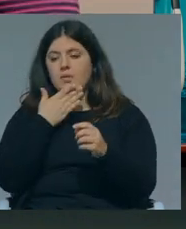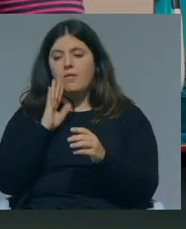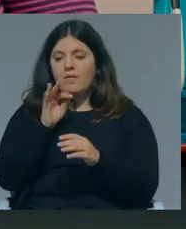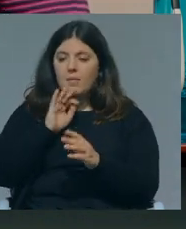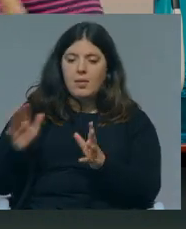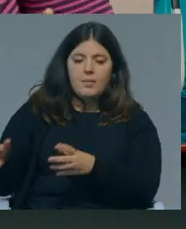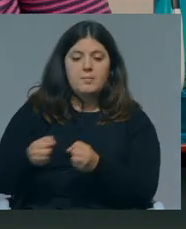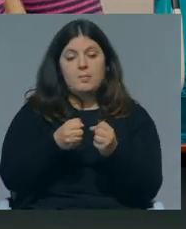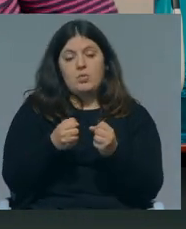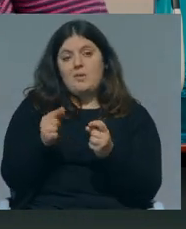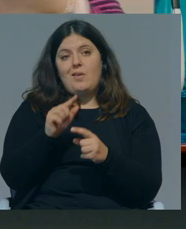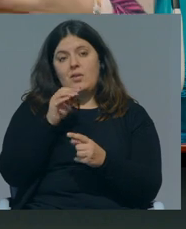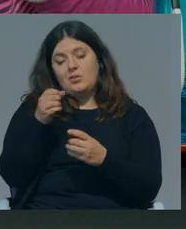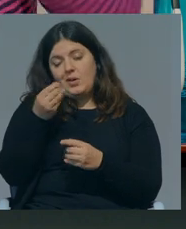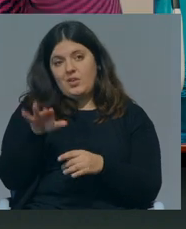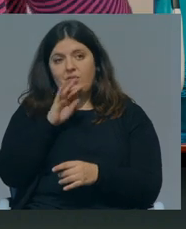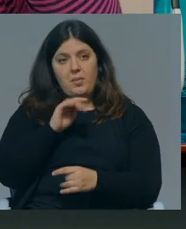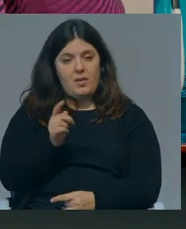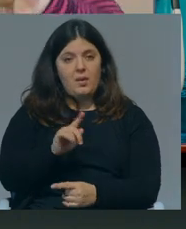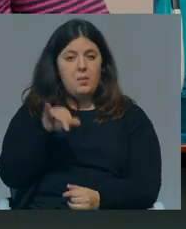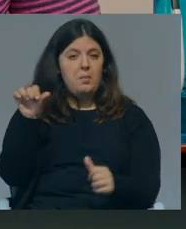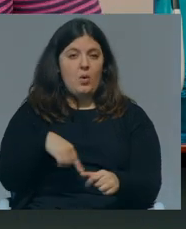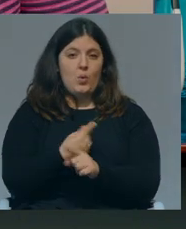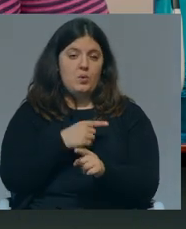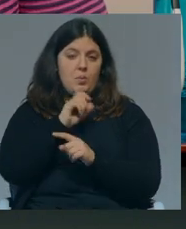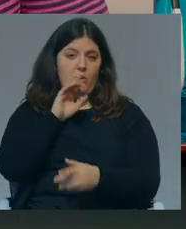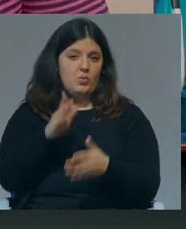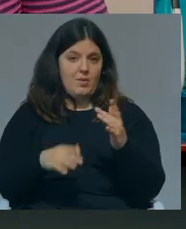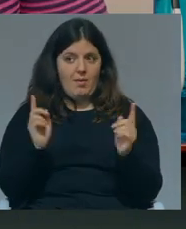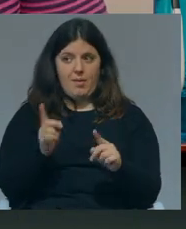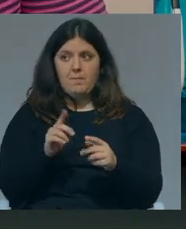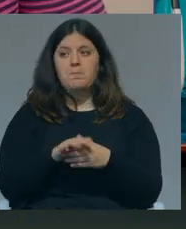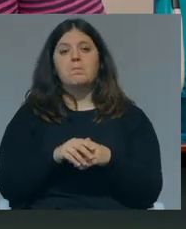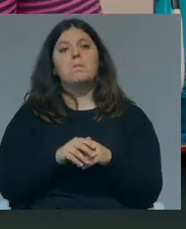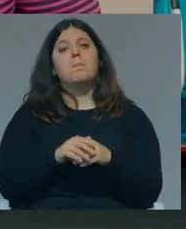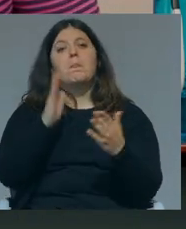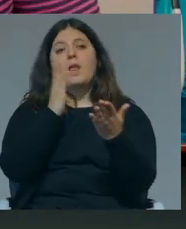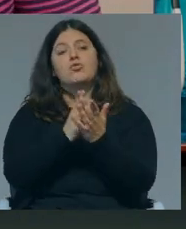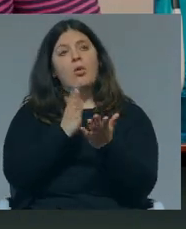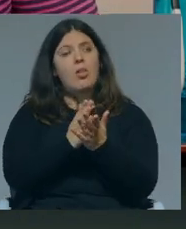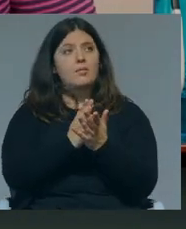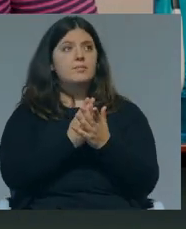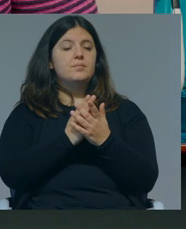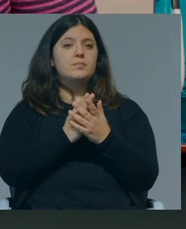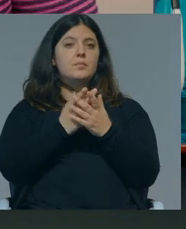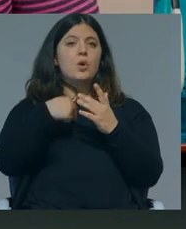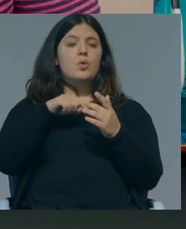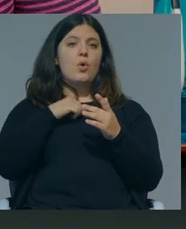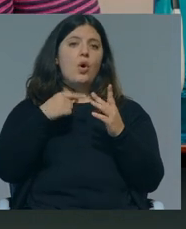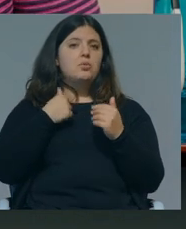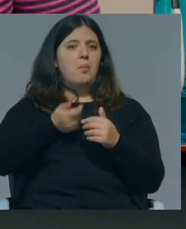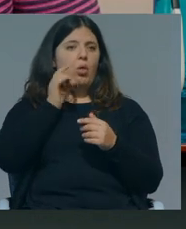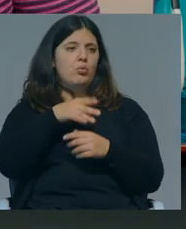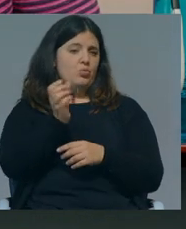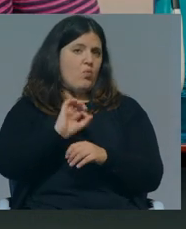famílias para não ter que retirar as crianças das famílias, que é sempre a pior coisa que lhes pode acontecer. A escola, nós não temos melhor